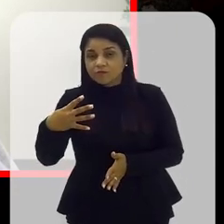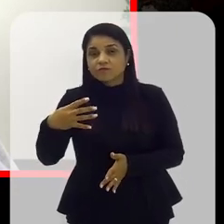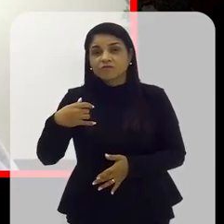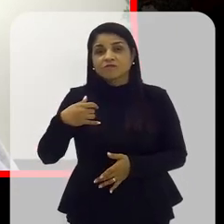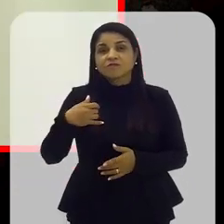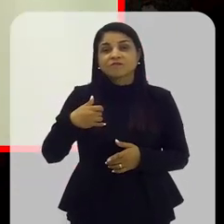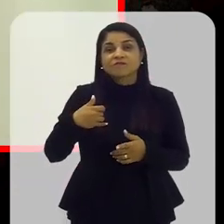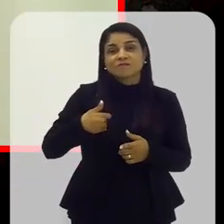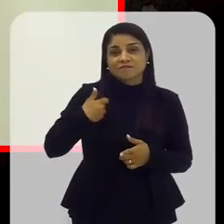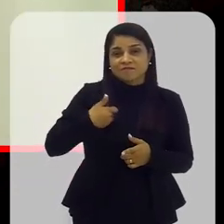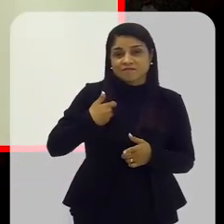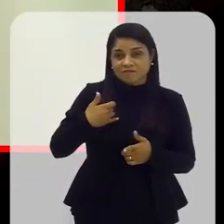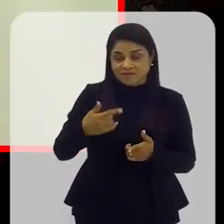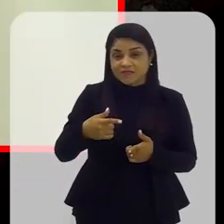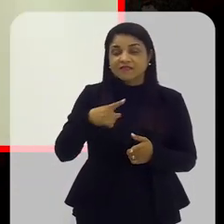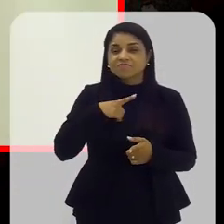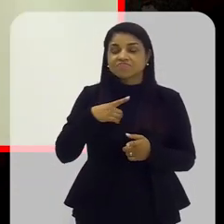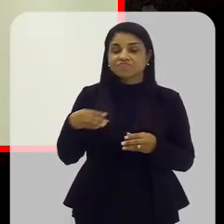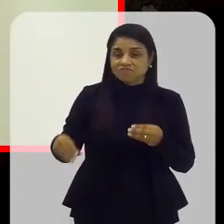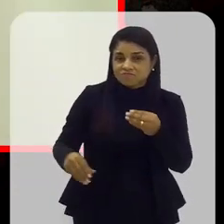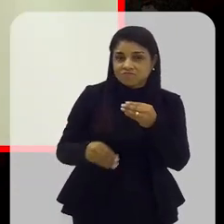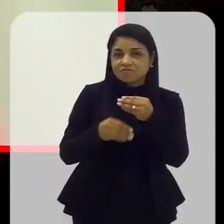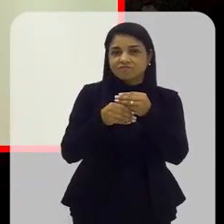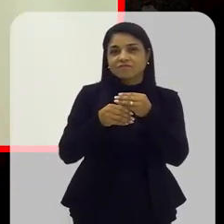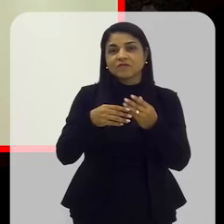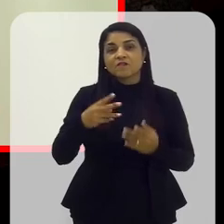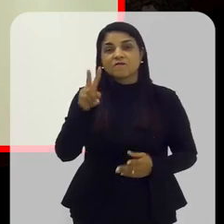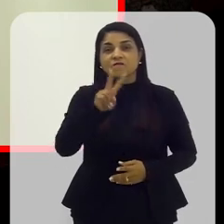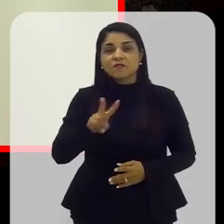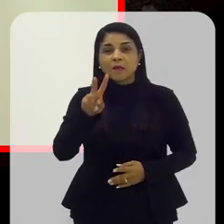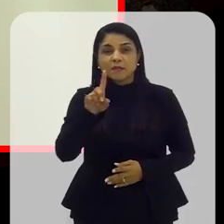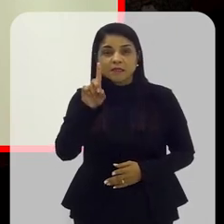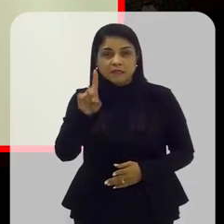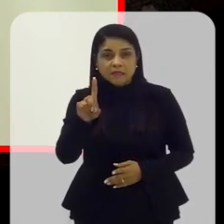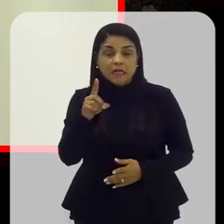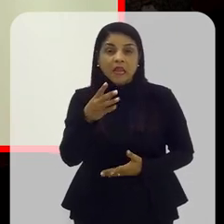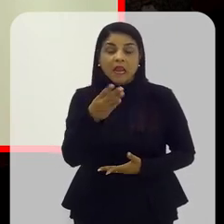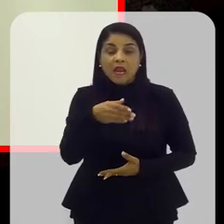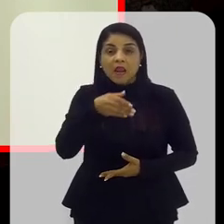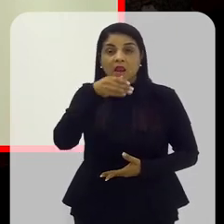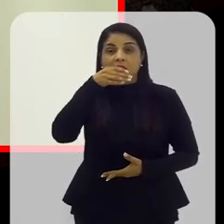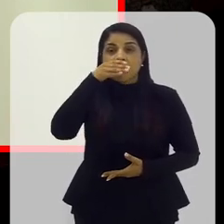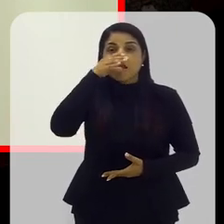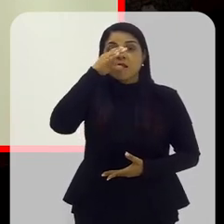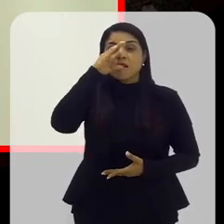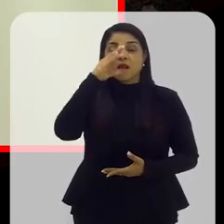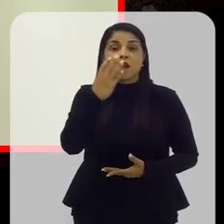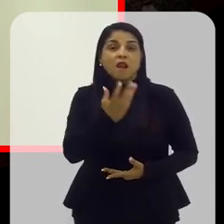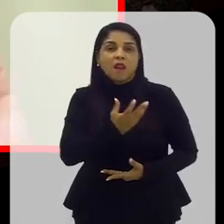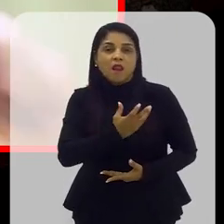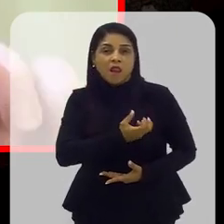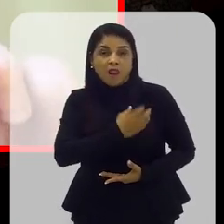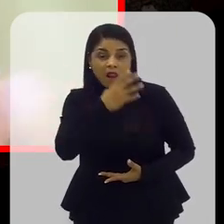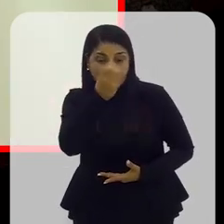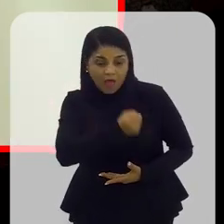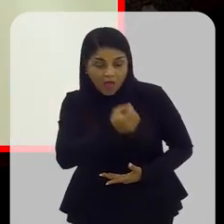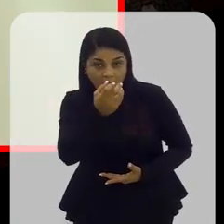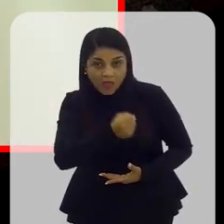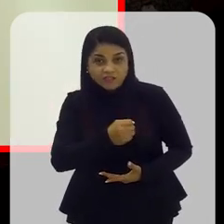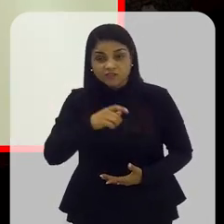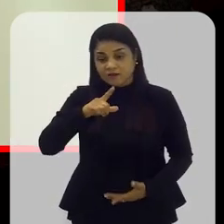deve receber suplementação de vitamina D, e deve tomar leite, por isso o nome lactente.